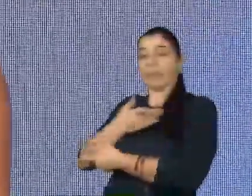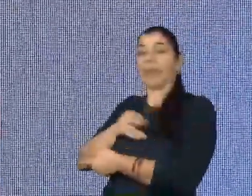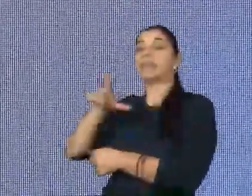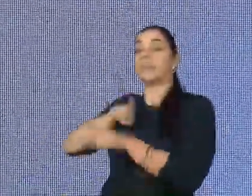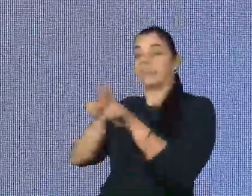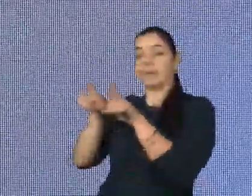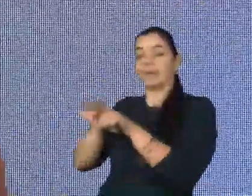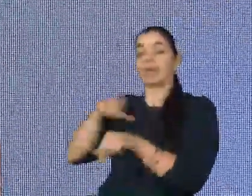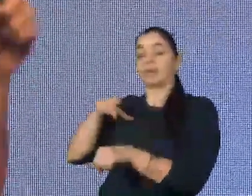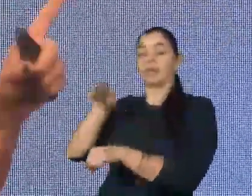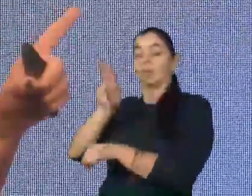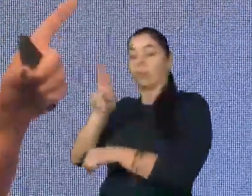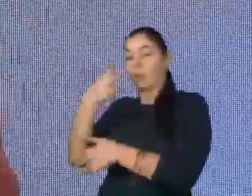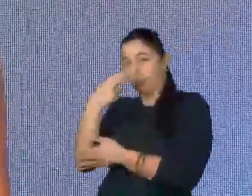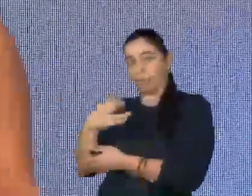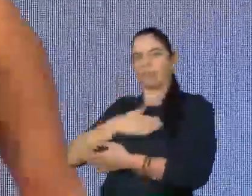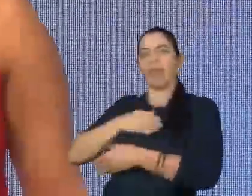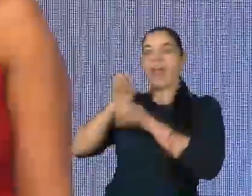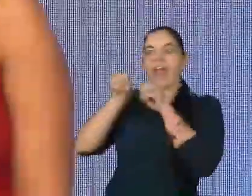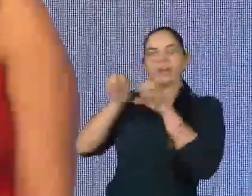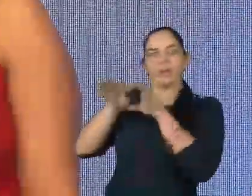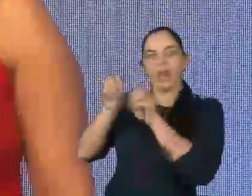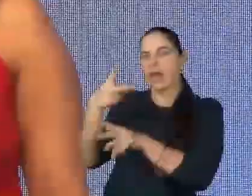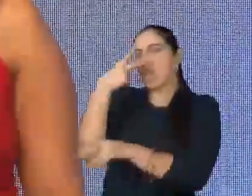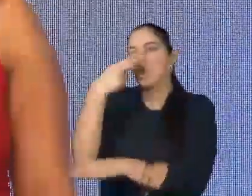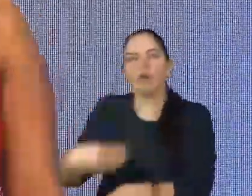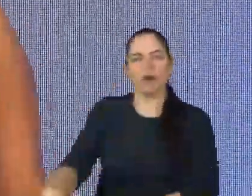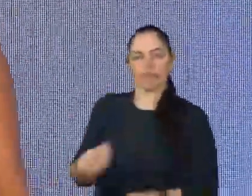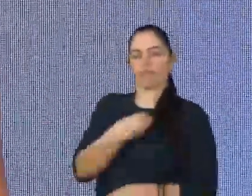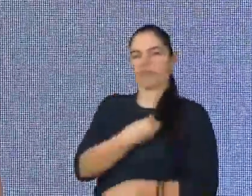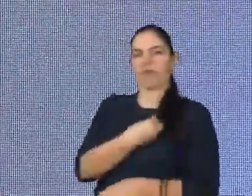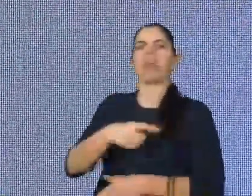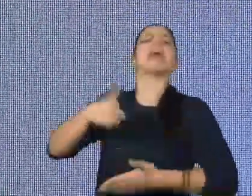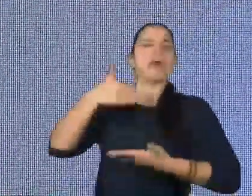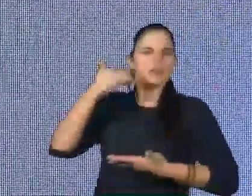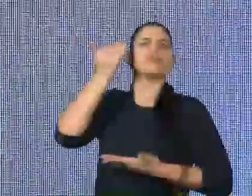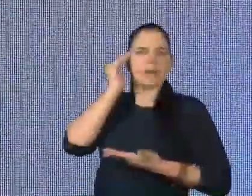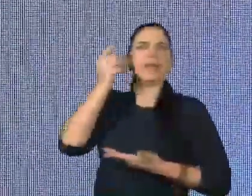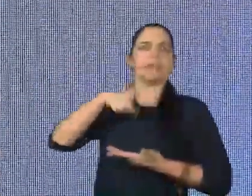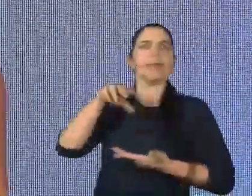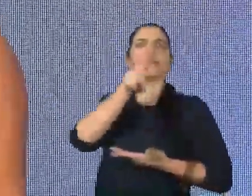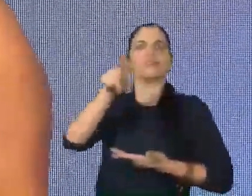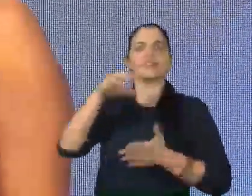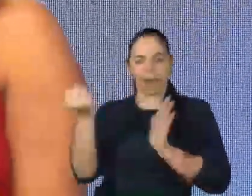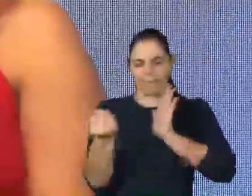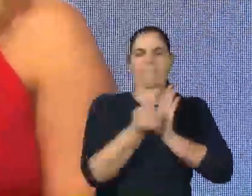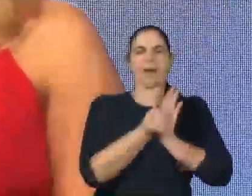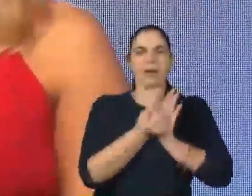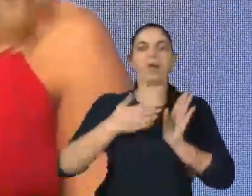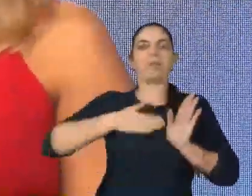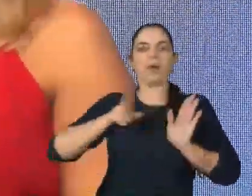E aí, eu tenho certeza que todo mundo já teve um professor que fez muita diferença na vida. Eu tive uma,